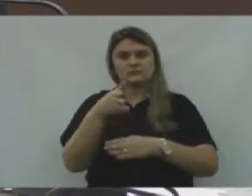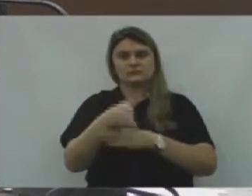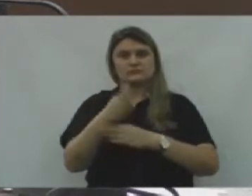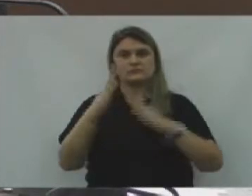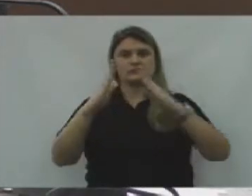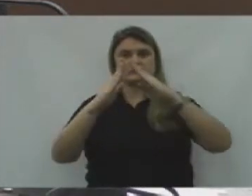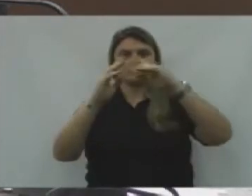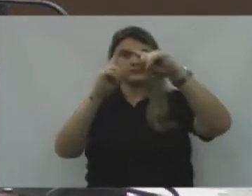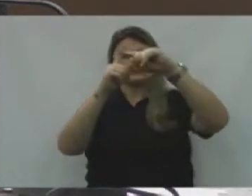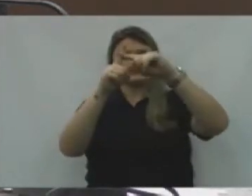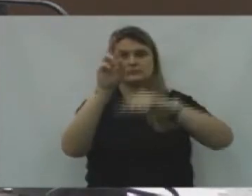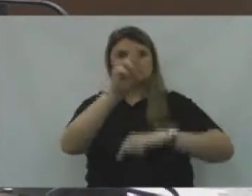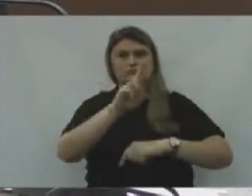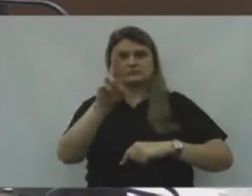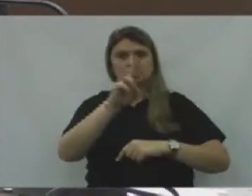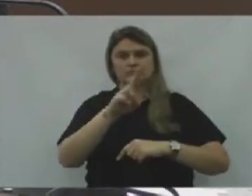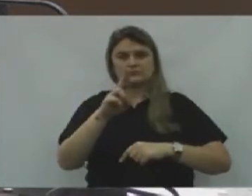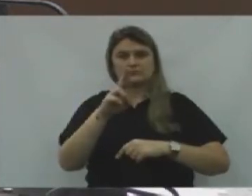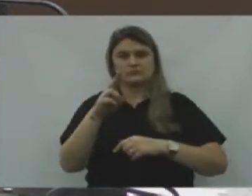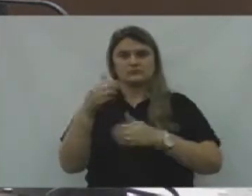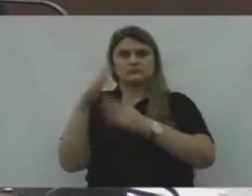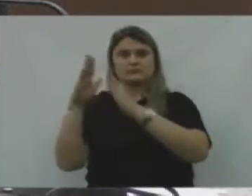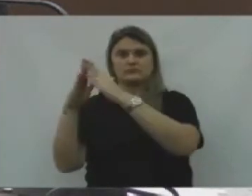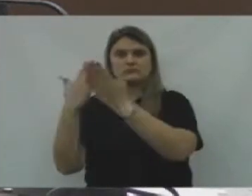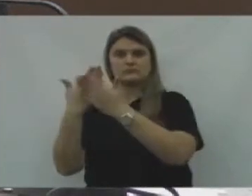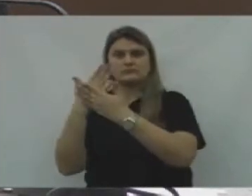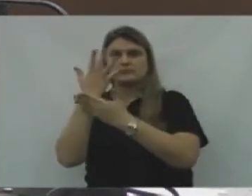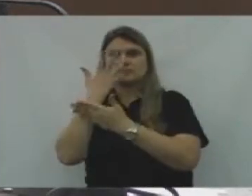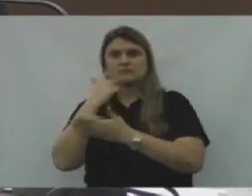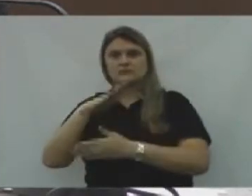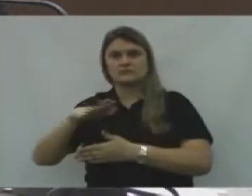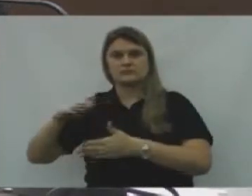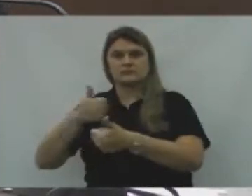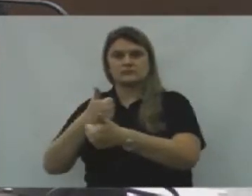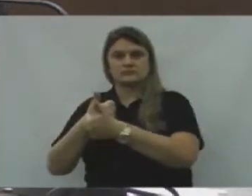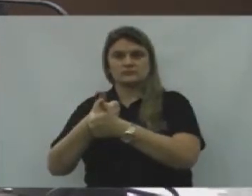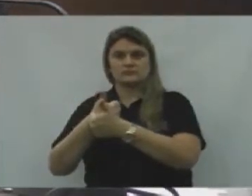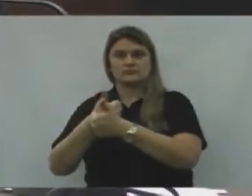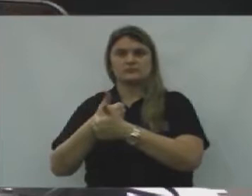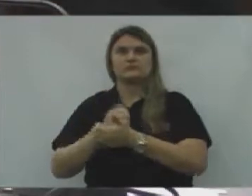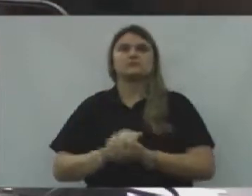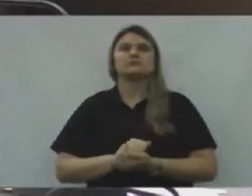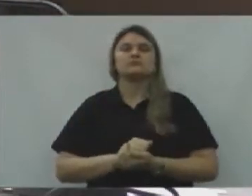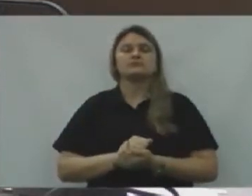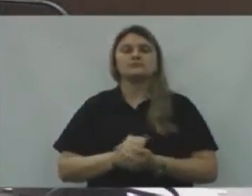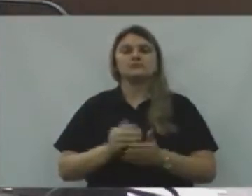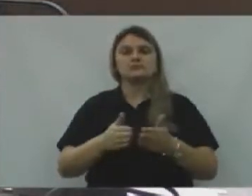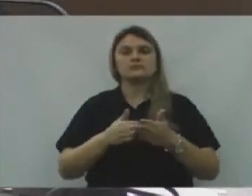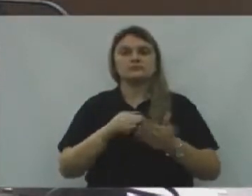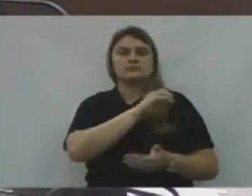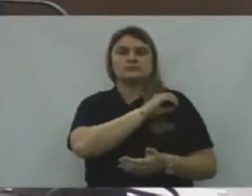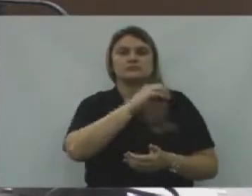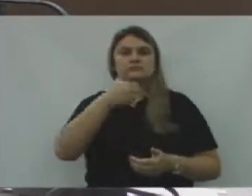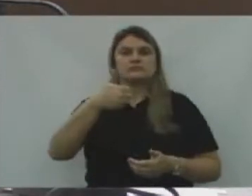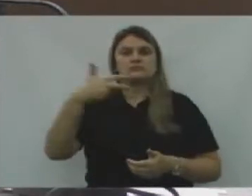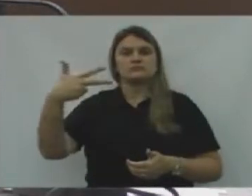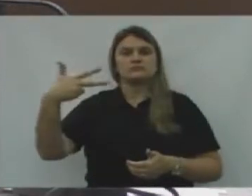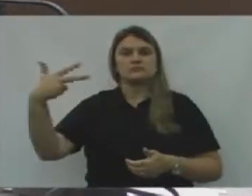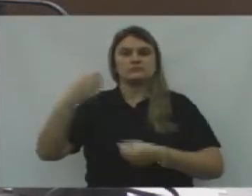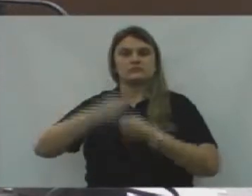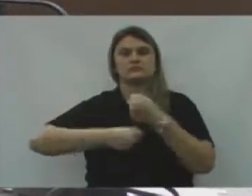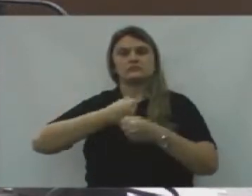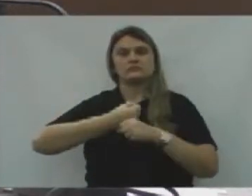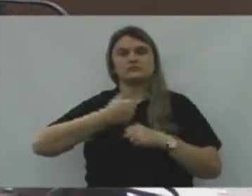igreja e utilizam a creche localizada na mesma. Indicação de nº 133, barra